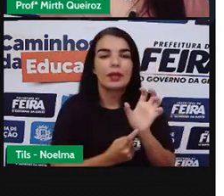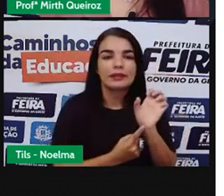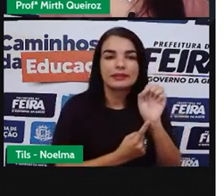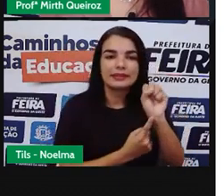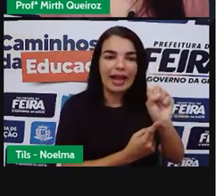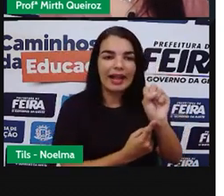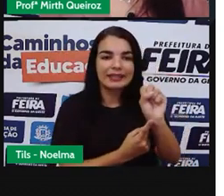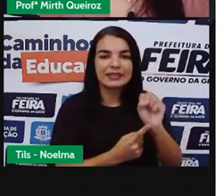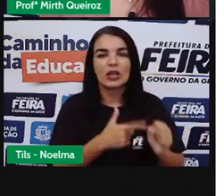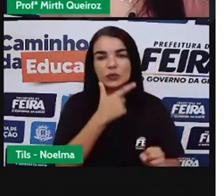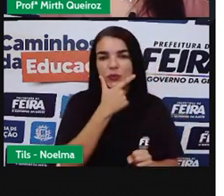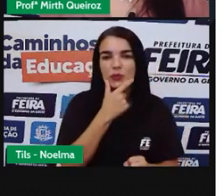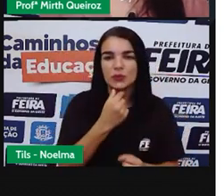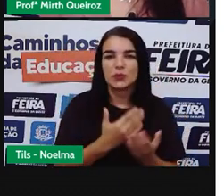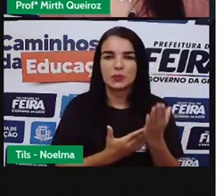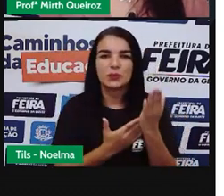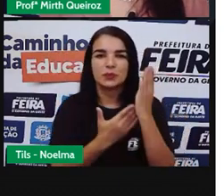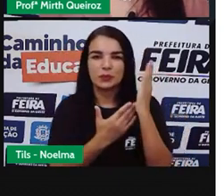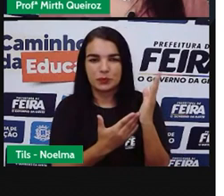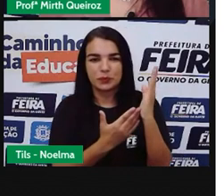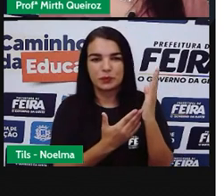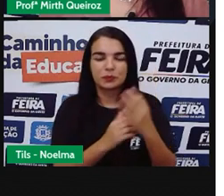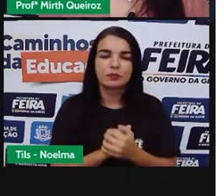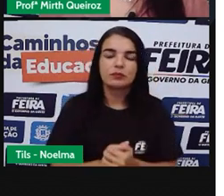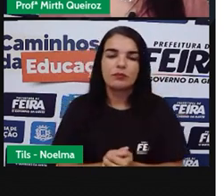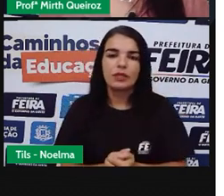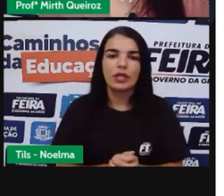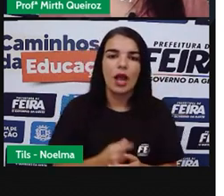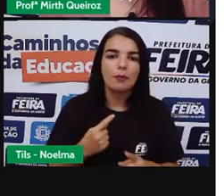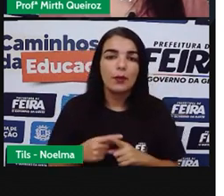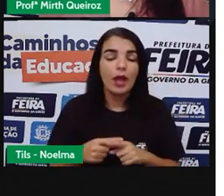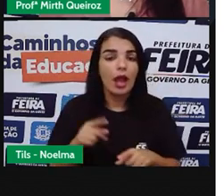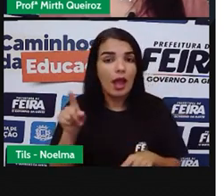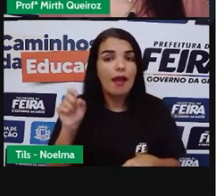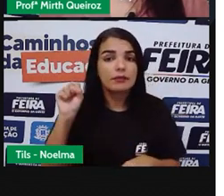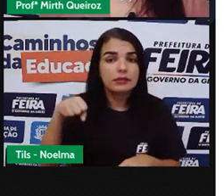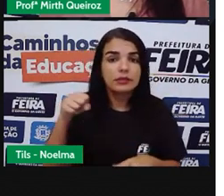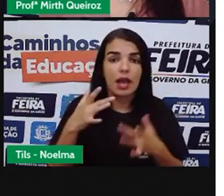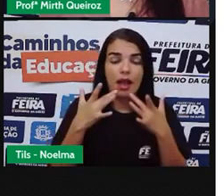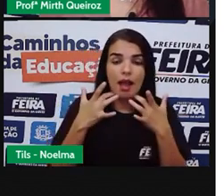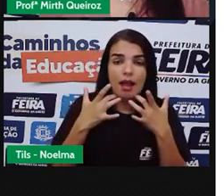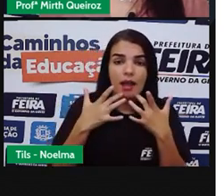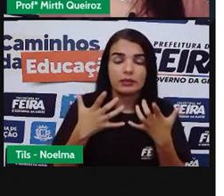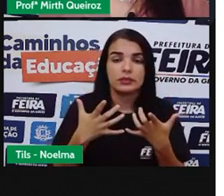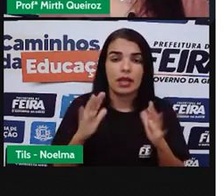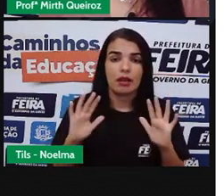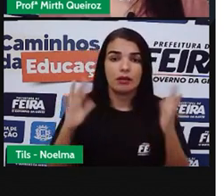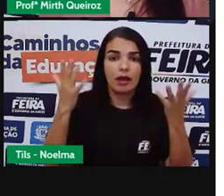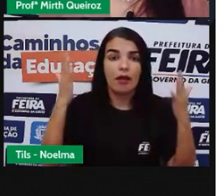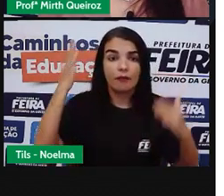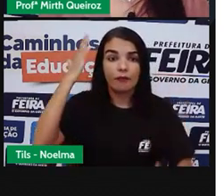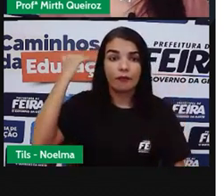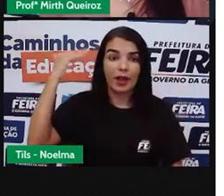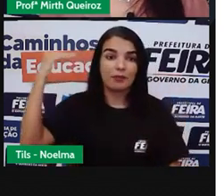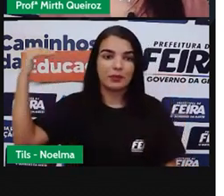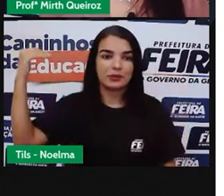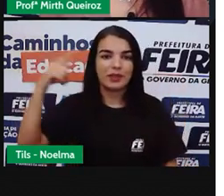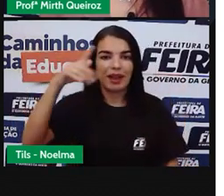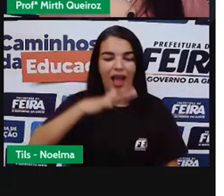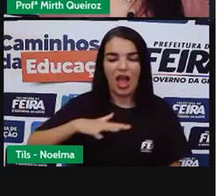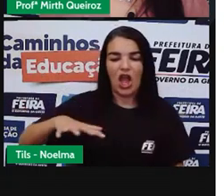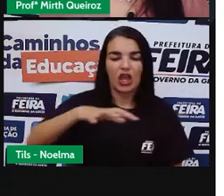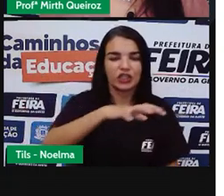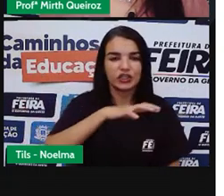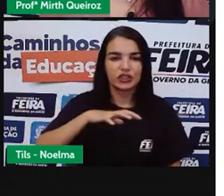Chico Maleiro Né Que é um Um artista Muito Muito Conhecido lá Em toda a região E eu vou trazer Um